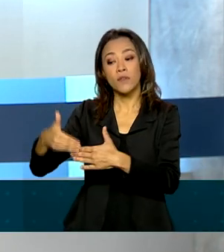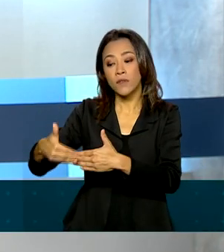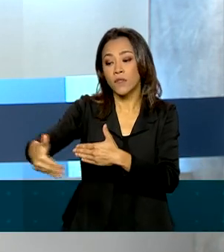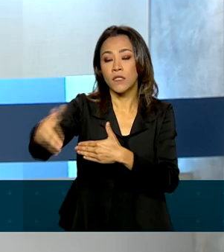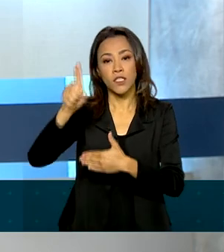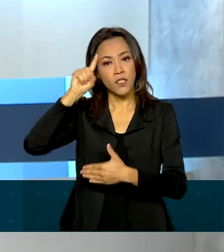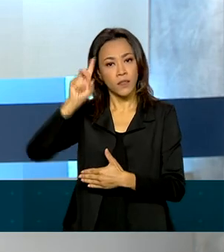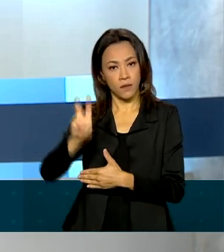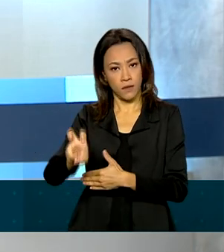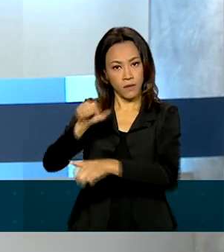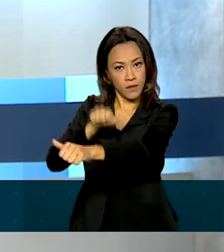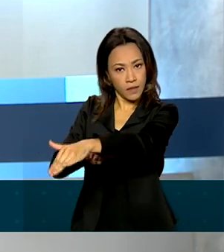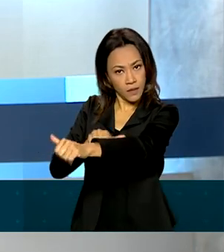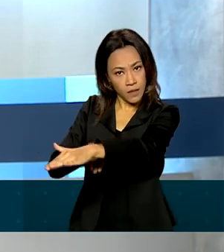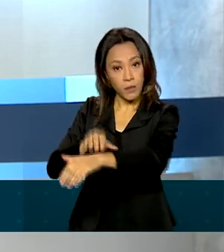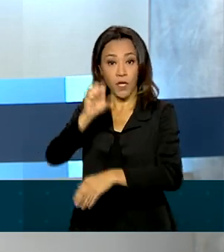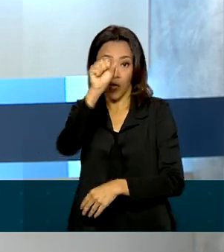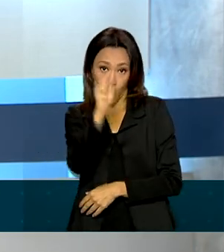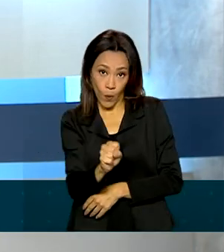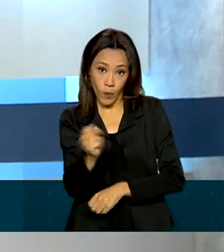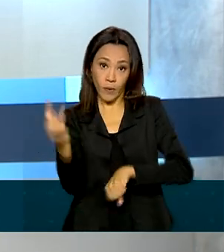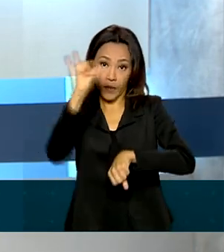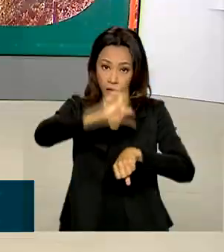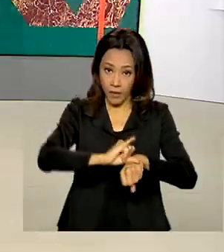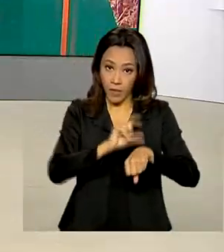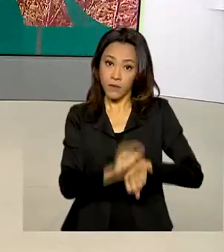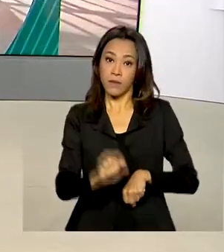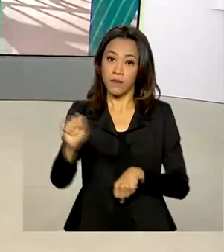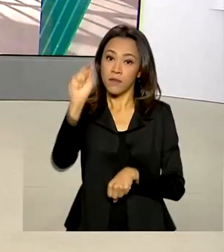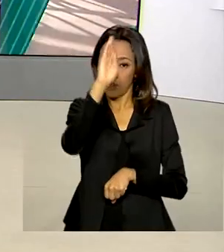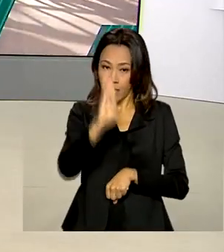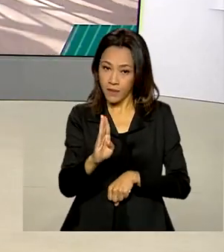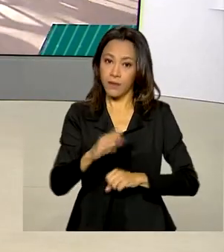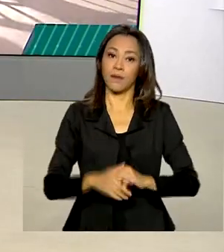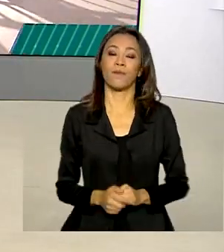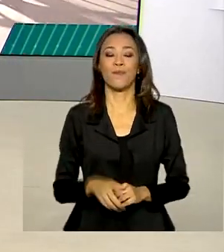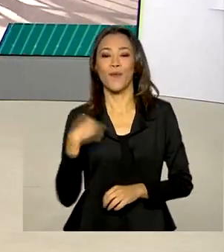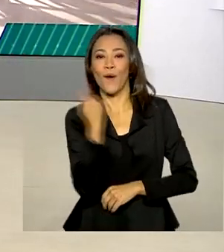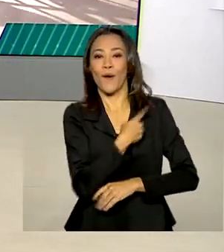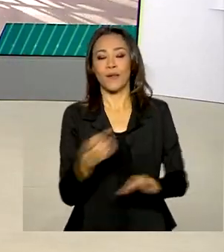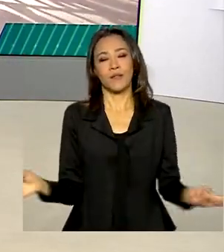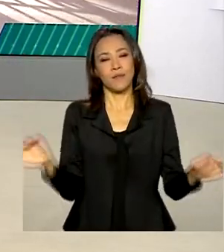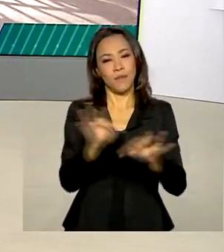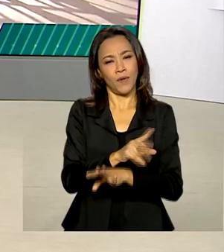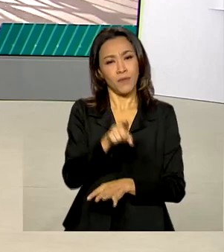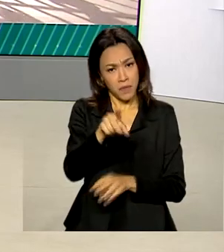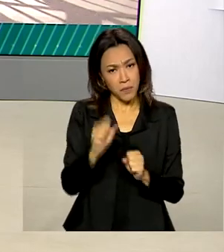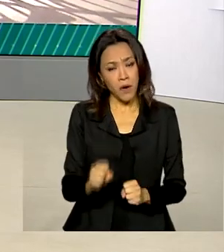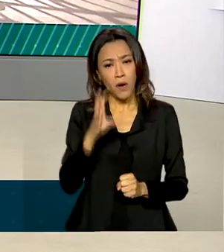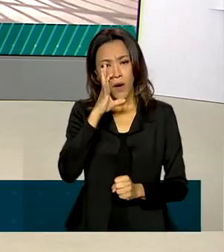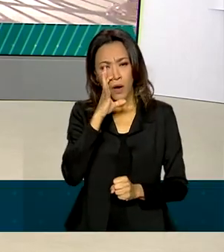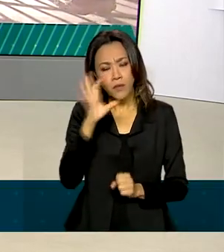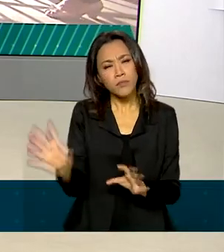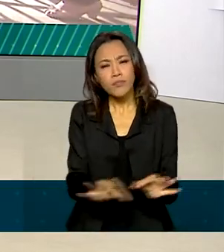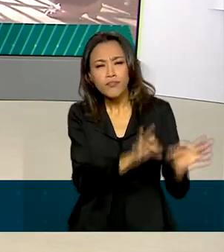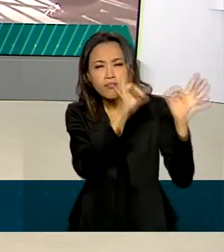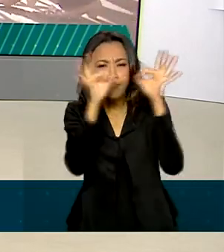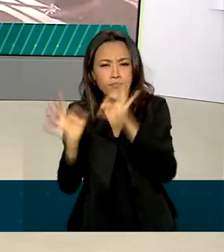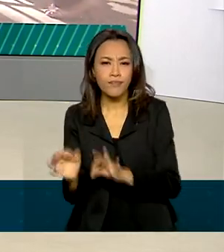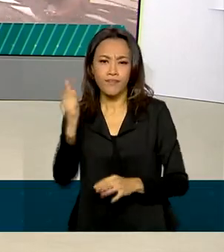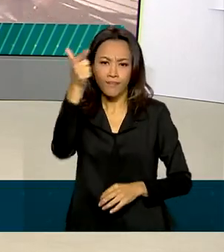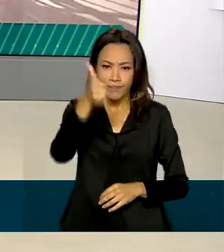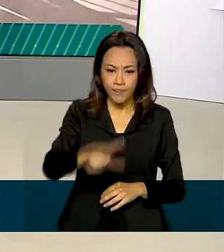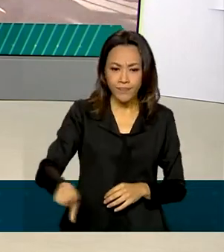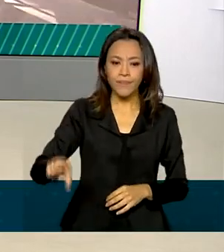o dia 5 de setembro em oito capitais brasileiras. E o Brasil em Dia fica por aqui. Você pode rever as nossas reportagens